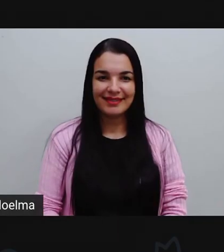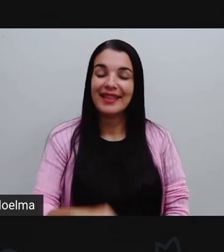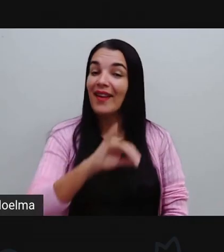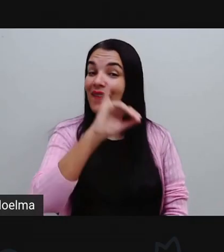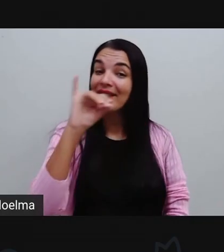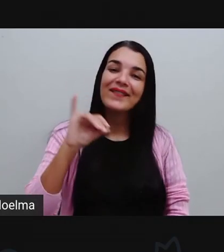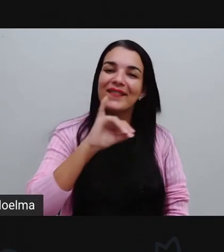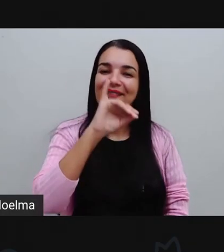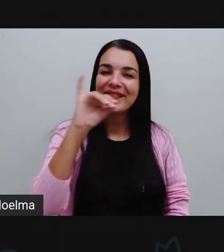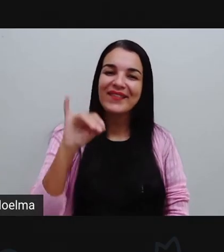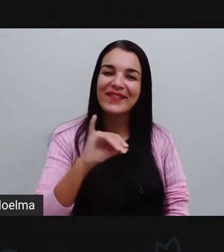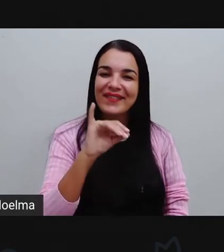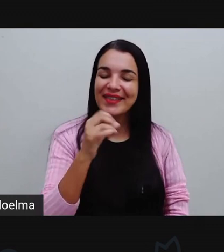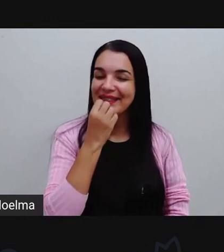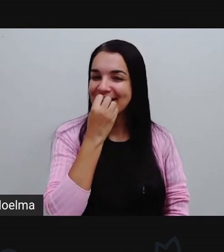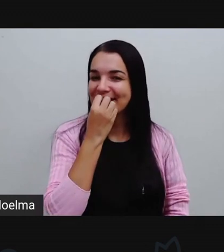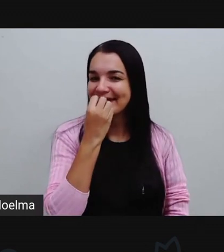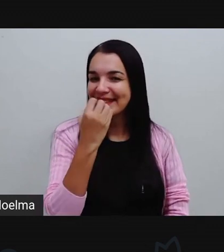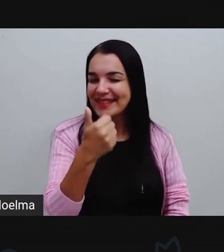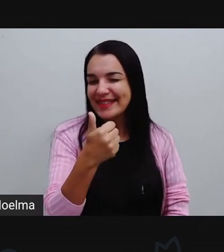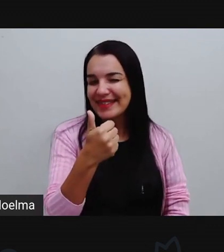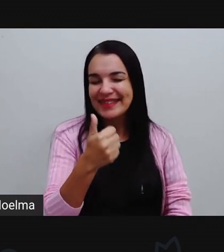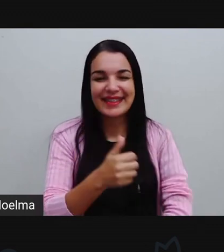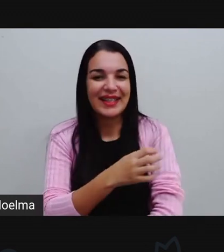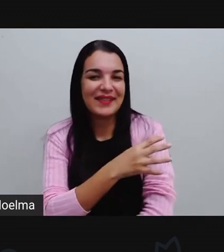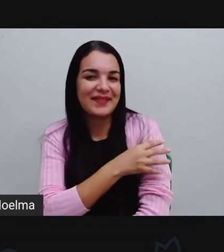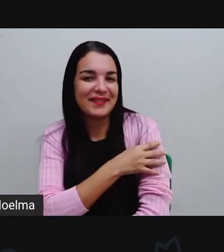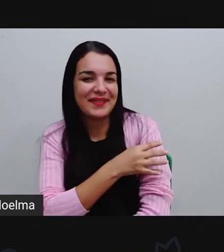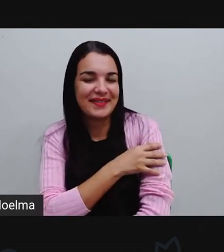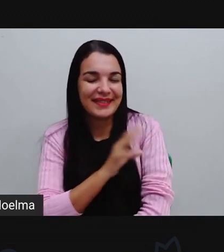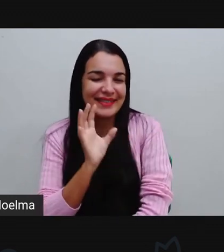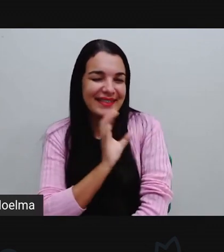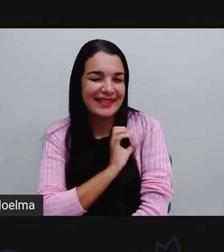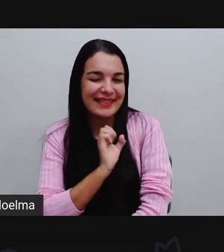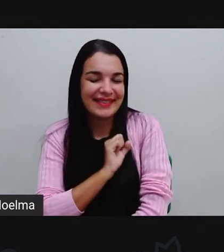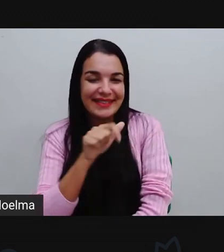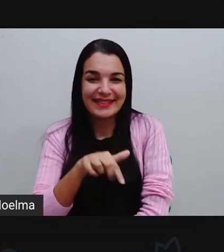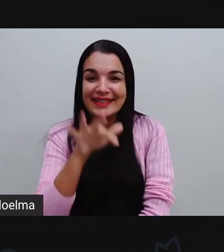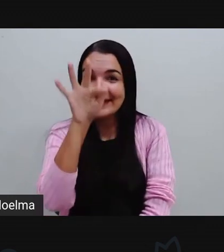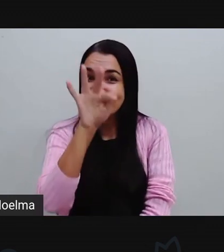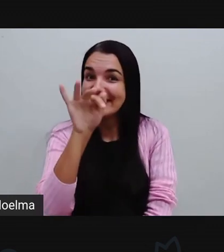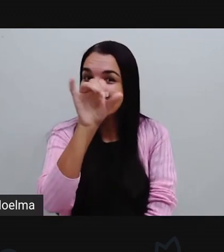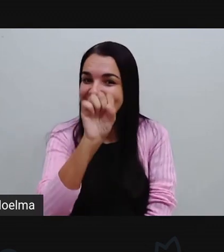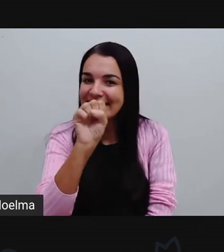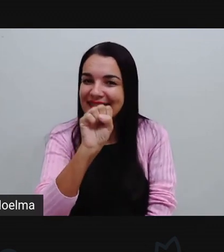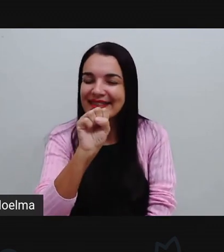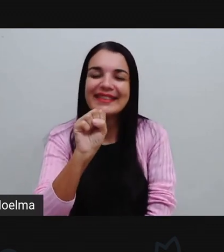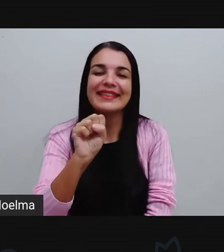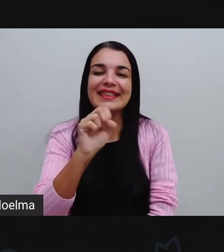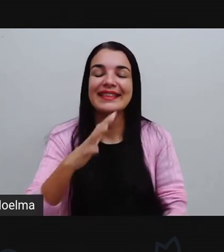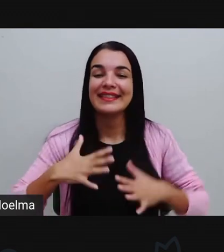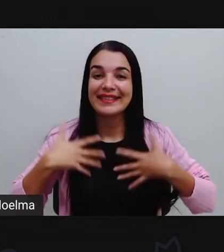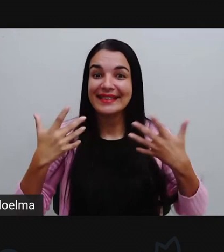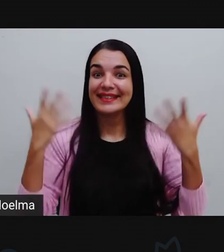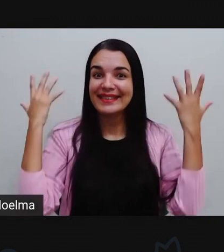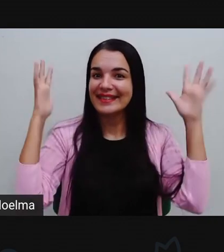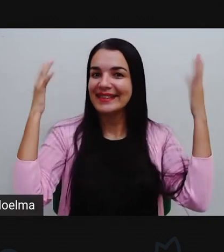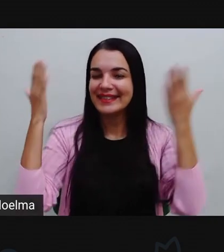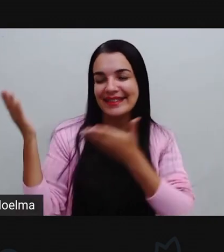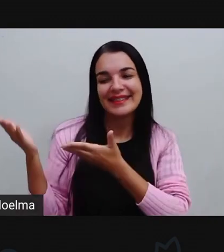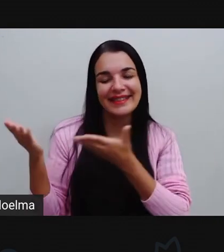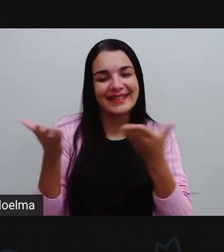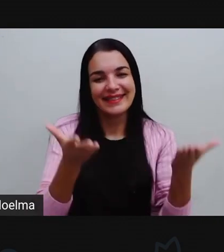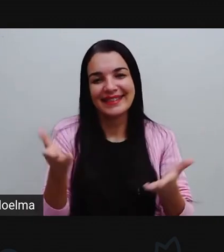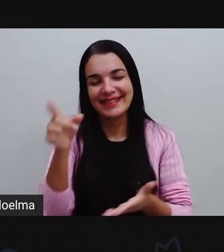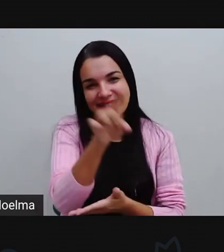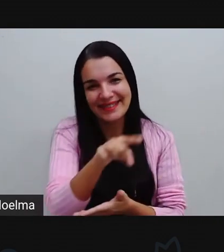Olá, meus amores, meus queridos e amados, quartos anos da cidade-feira de Santana. É com enorme alegria que a gente recebe